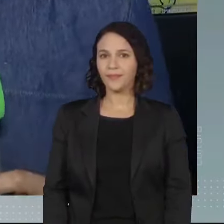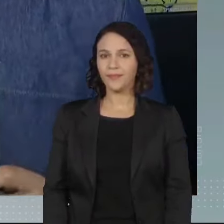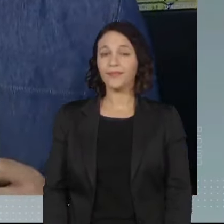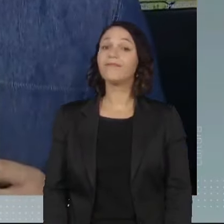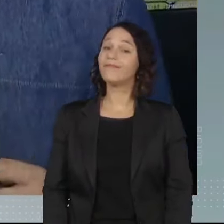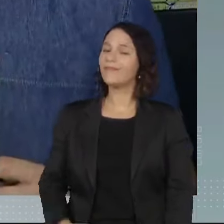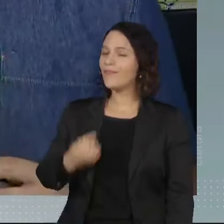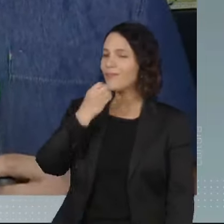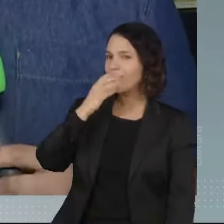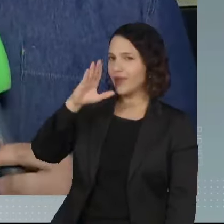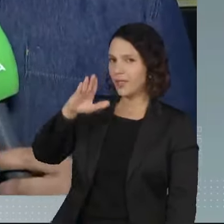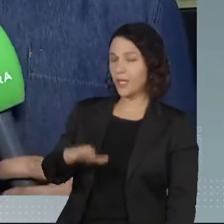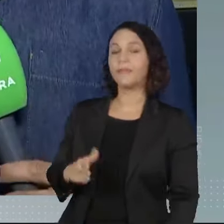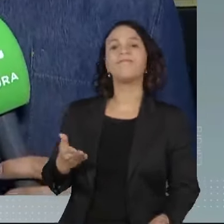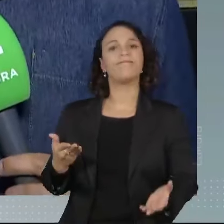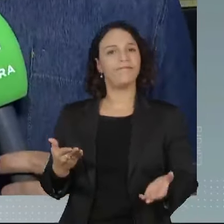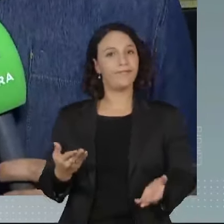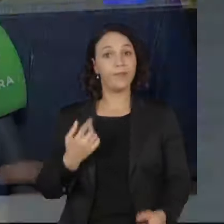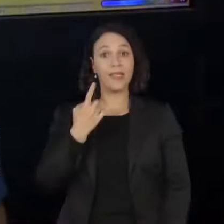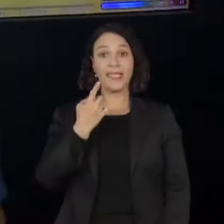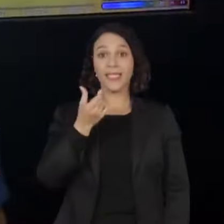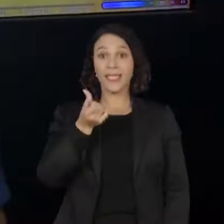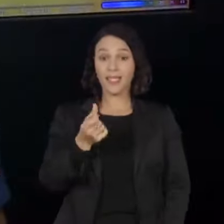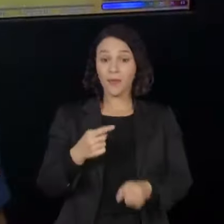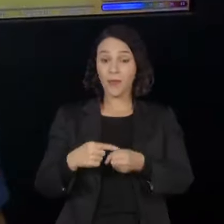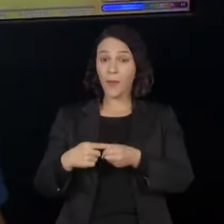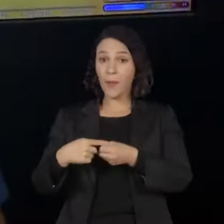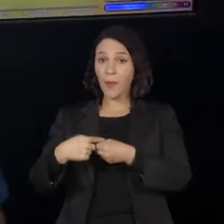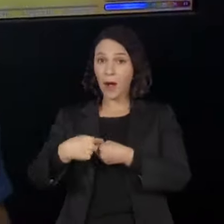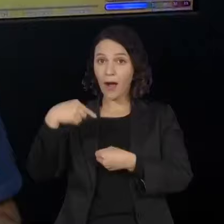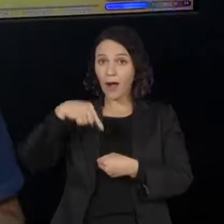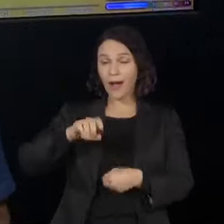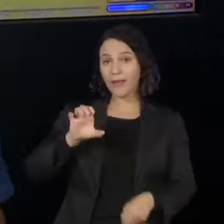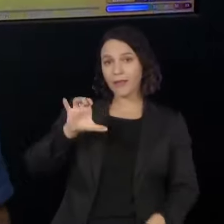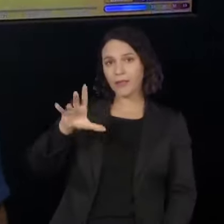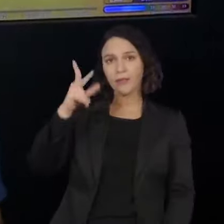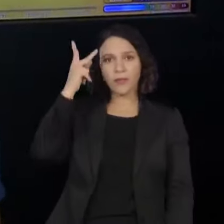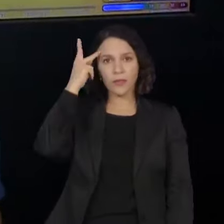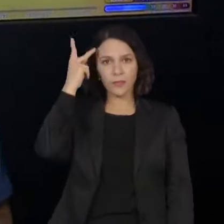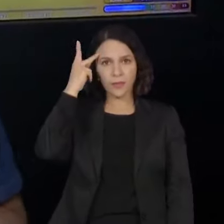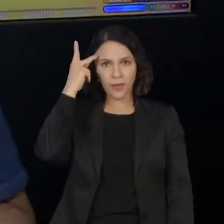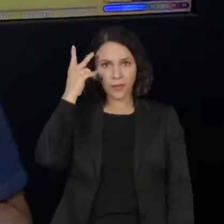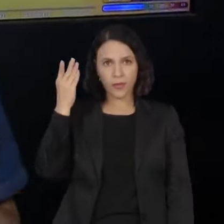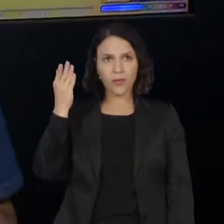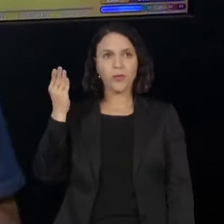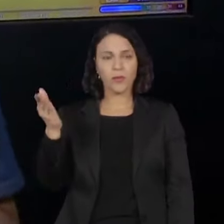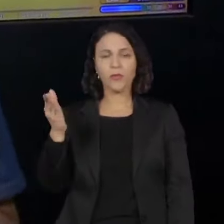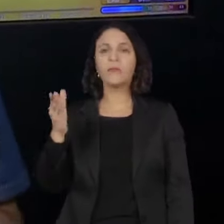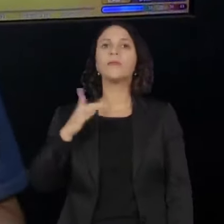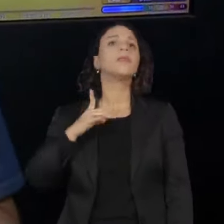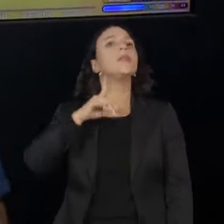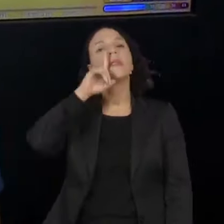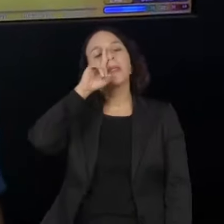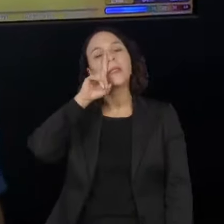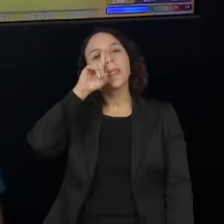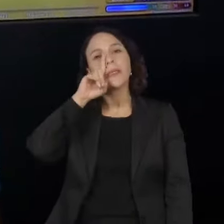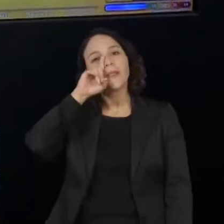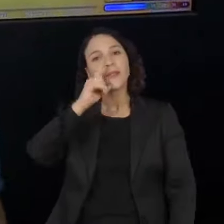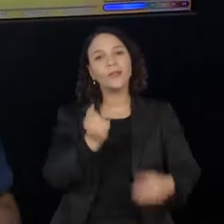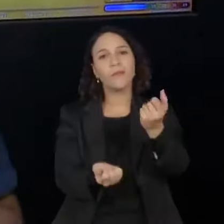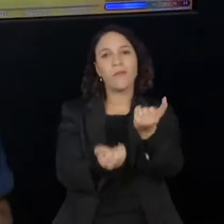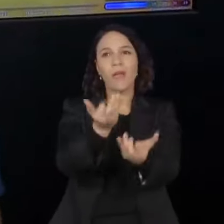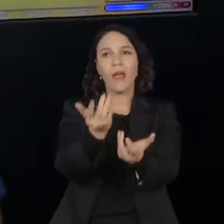Oi, Aldo. Boa tarde. Pois é, são 16 regiões aqui do Estado apontadas pelo governo com risco de